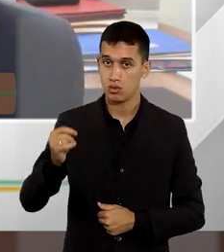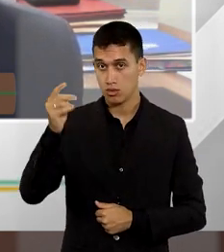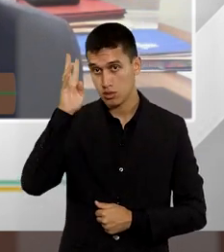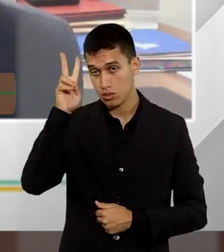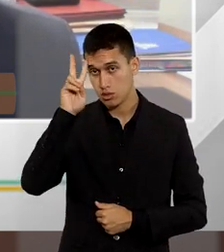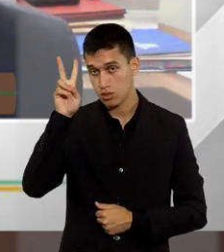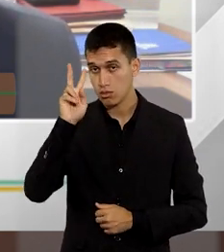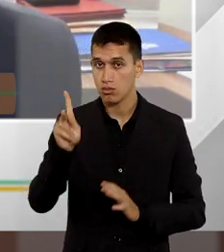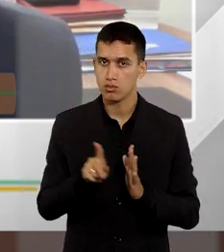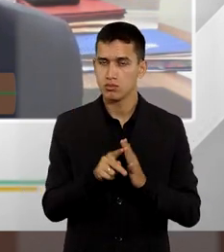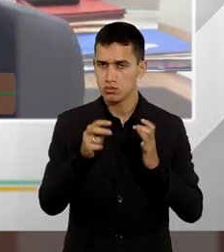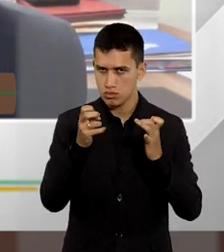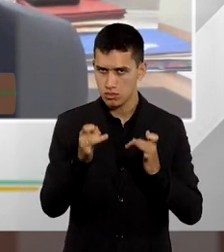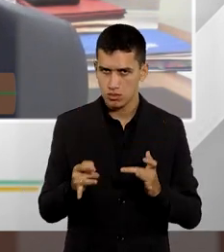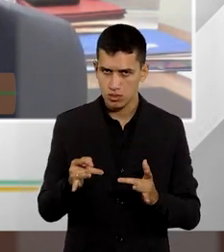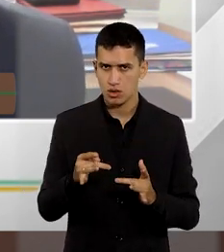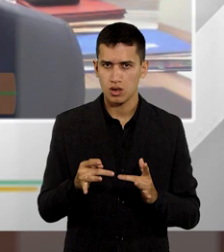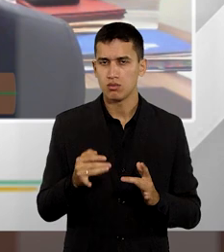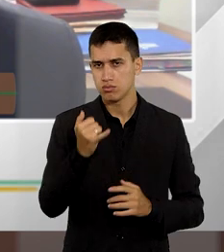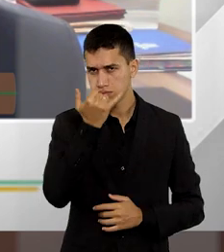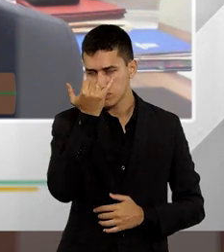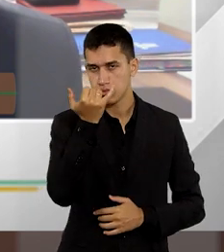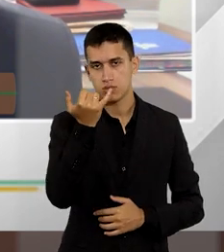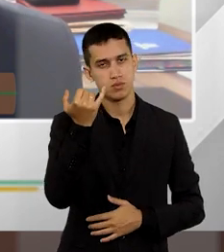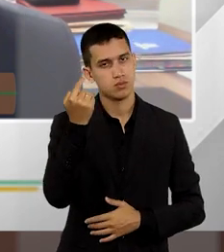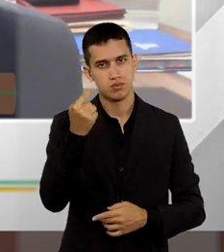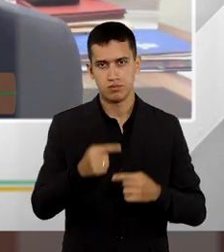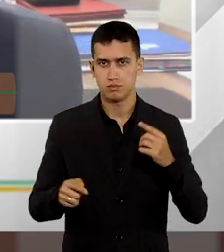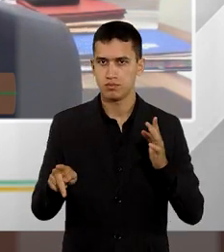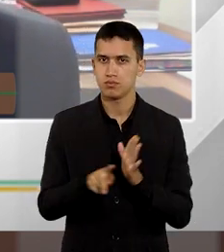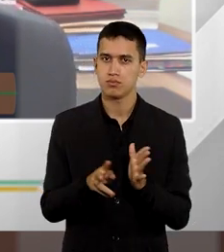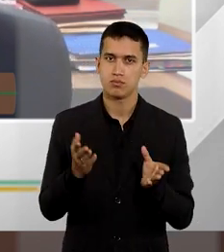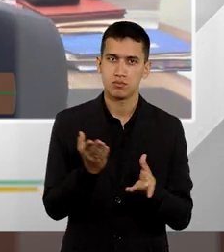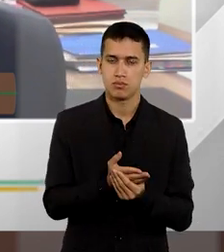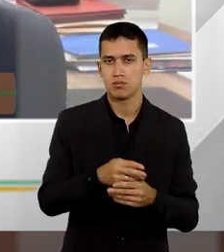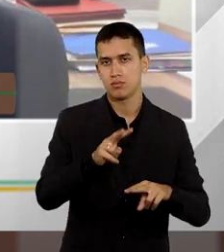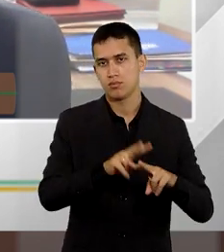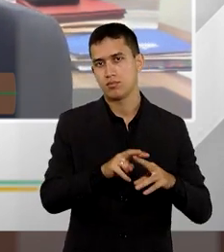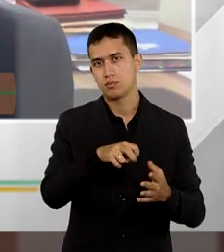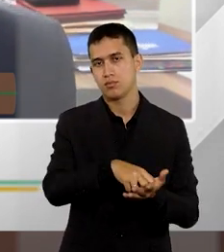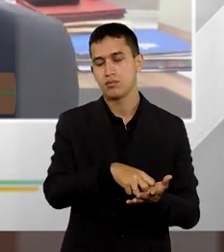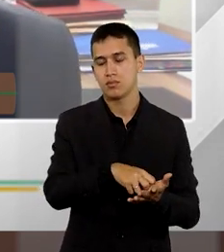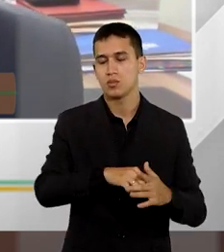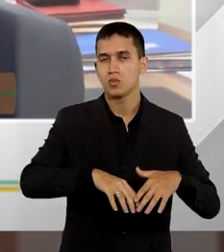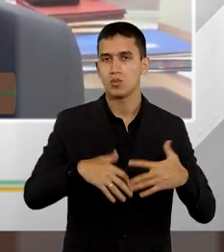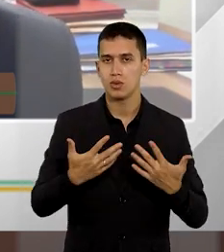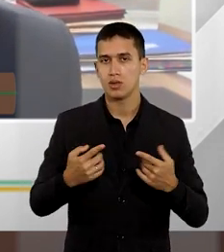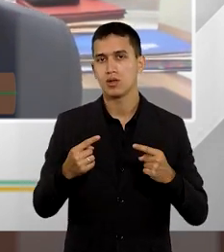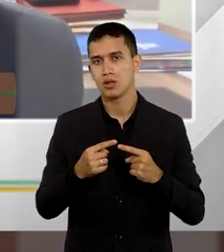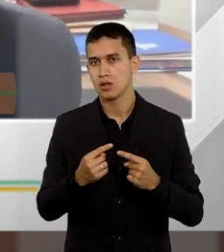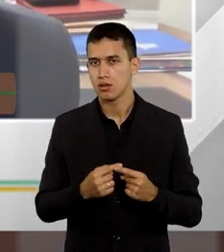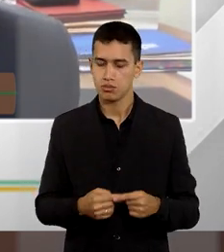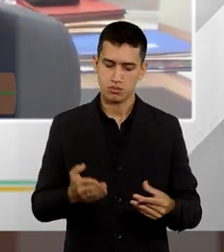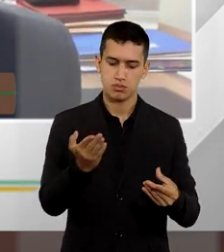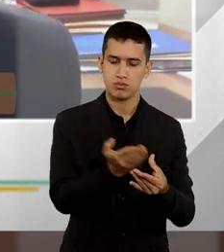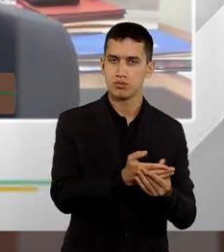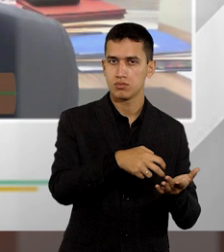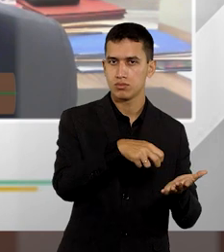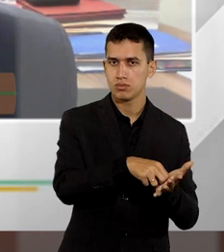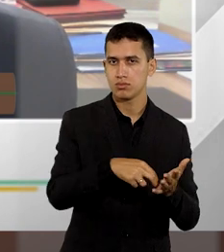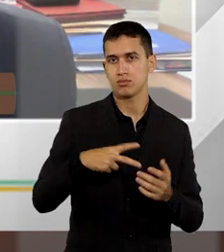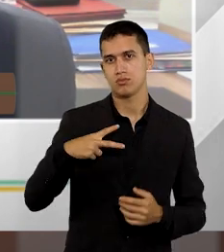o princípio geral da sucumbencia não é aplicável no âmbito das ações penais, quando se tratar de ação penal